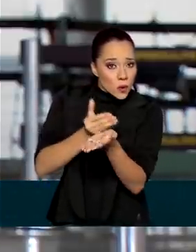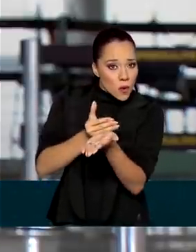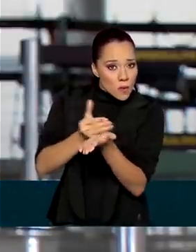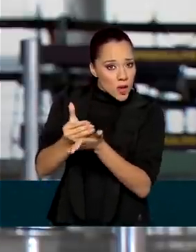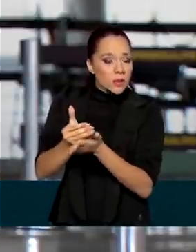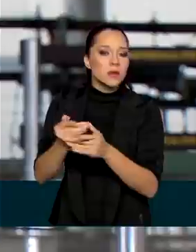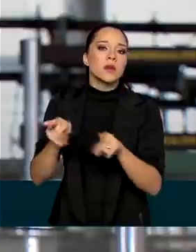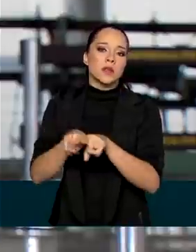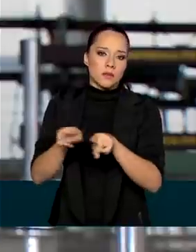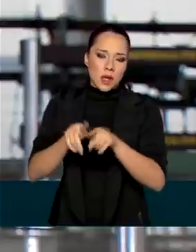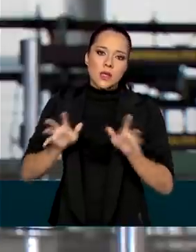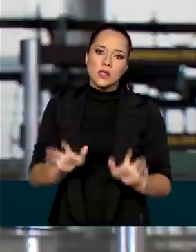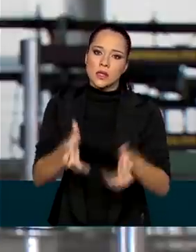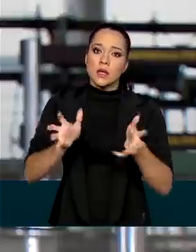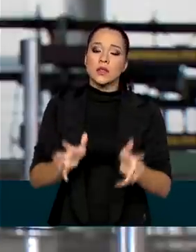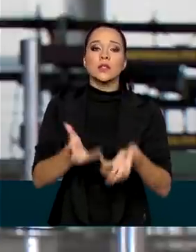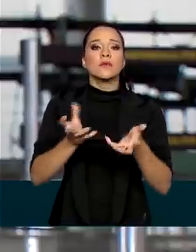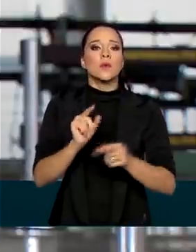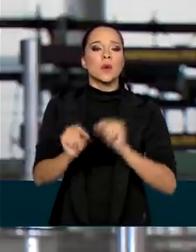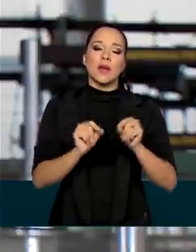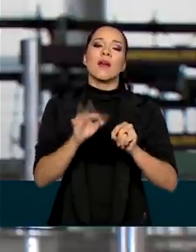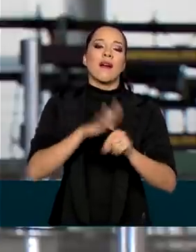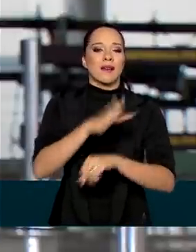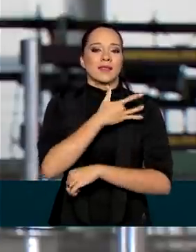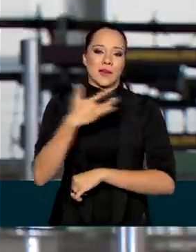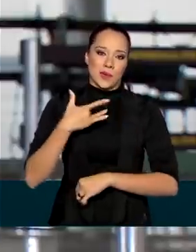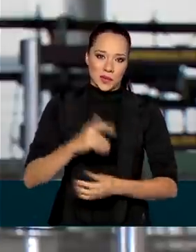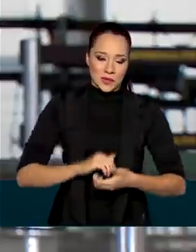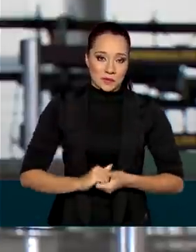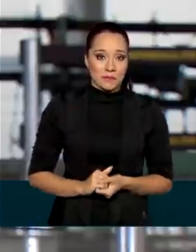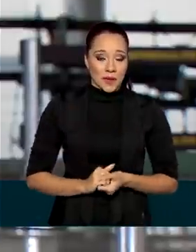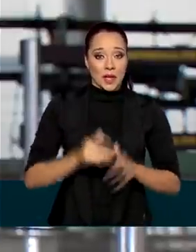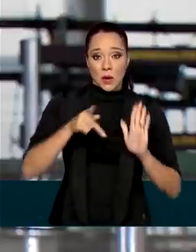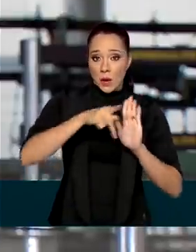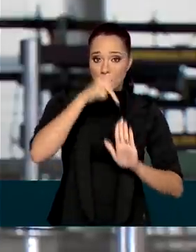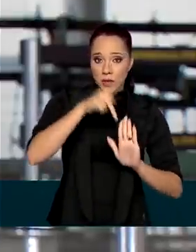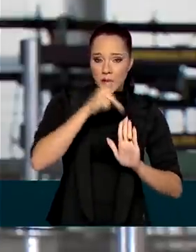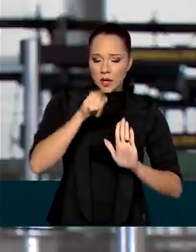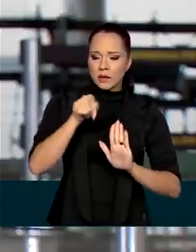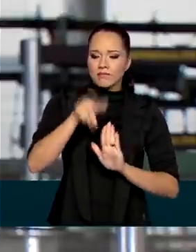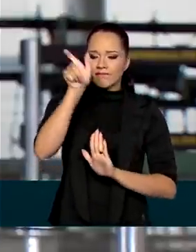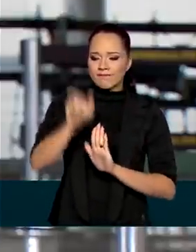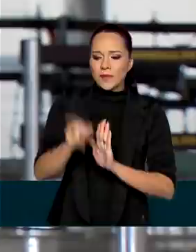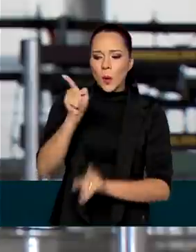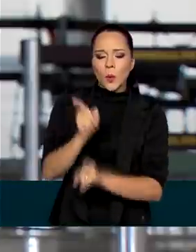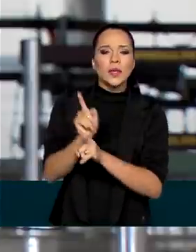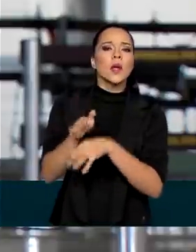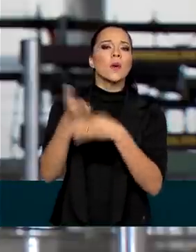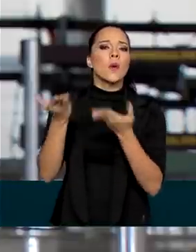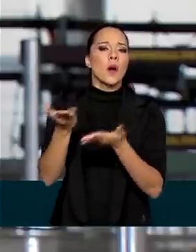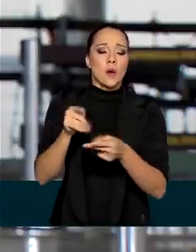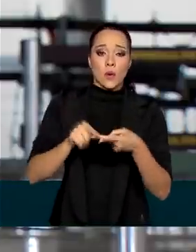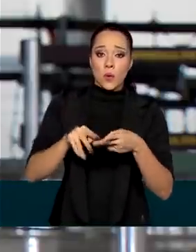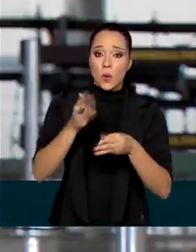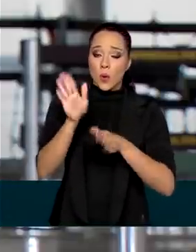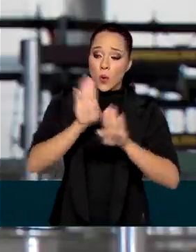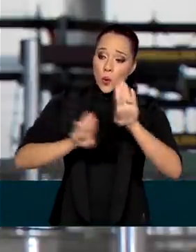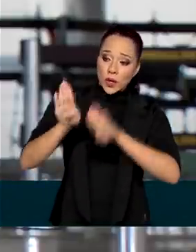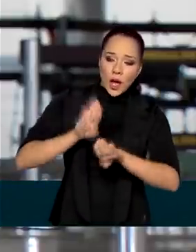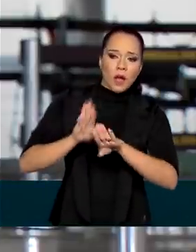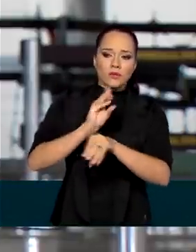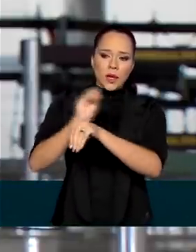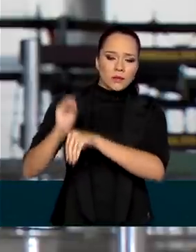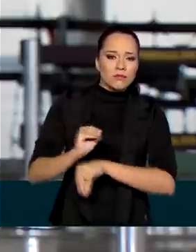e incentiva a promoção à saúde. Então, a portaria prevê a identificação dos casos, o cuidado com os